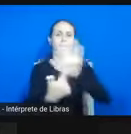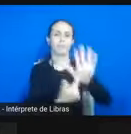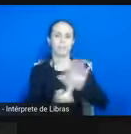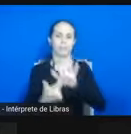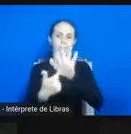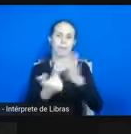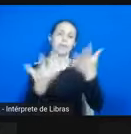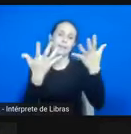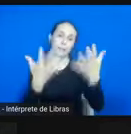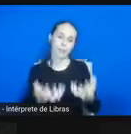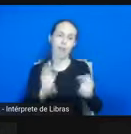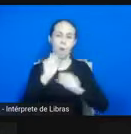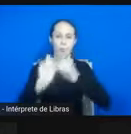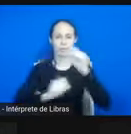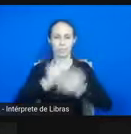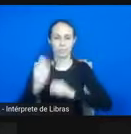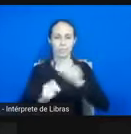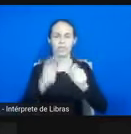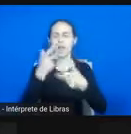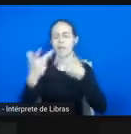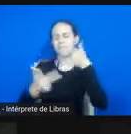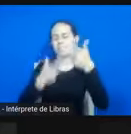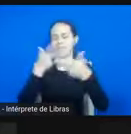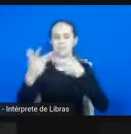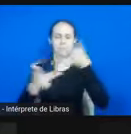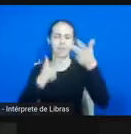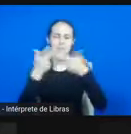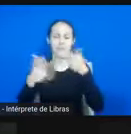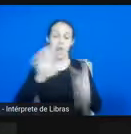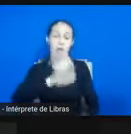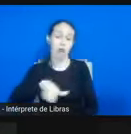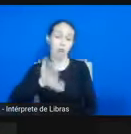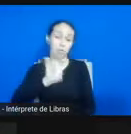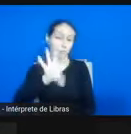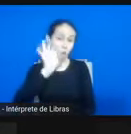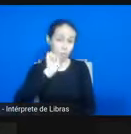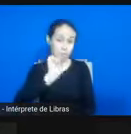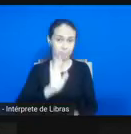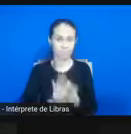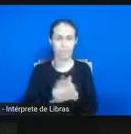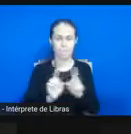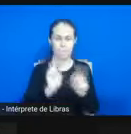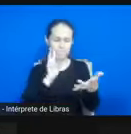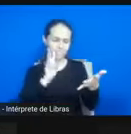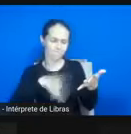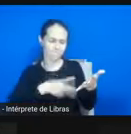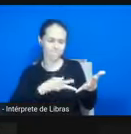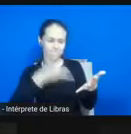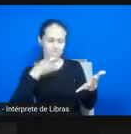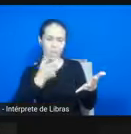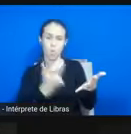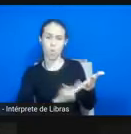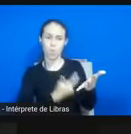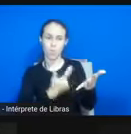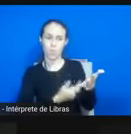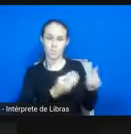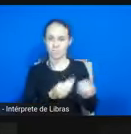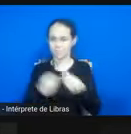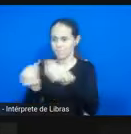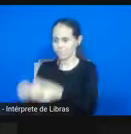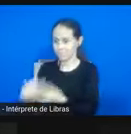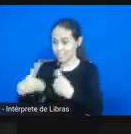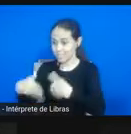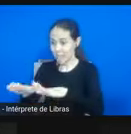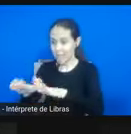e dizer para os alunos um monte de coisa. Mas ver um material desse me dá vontade de colocar na mão das crianças e fazer eles historiarem.